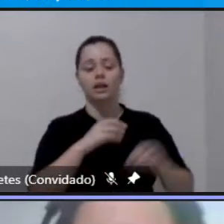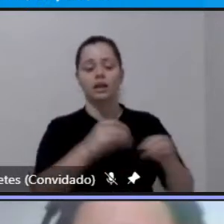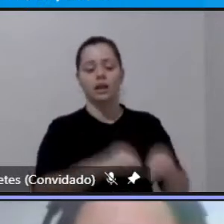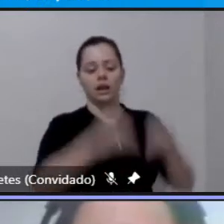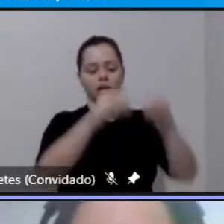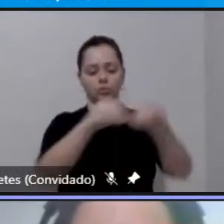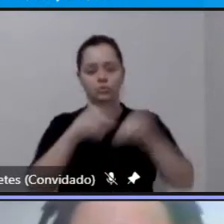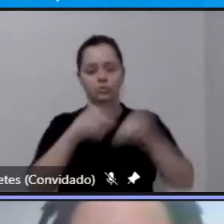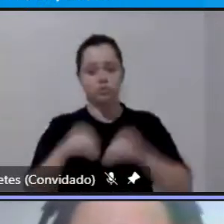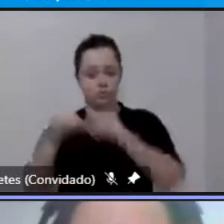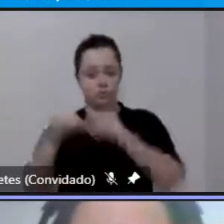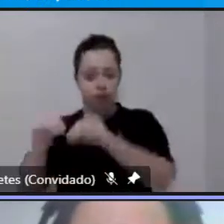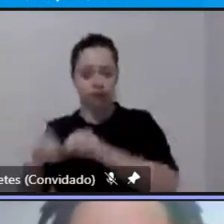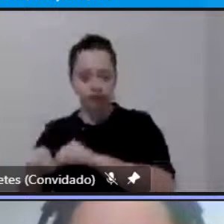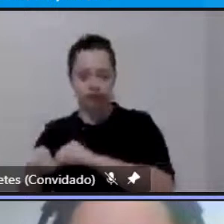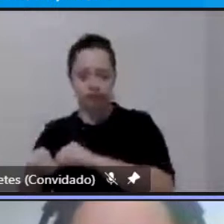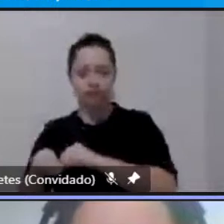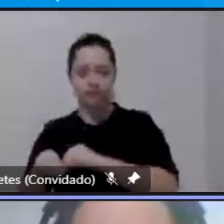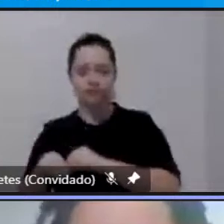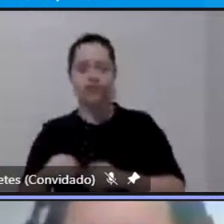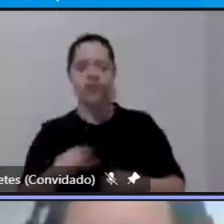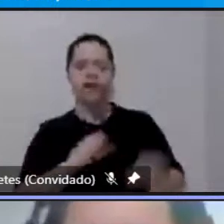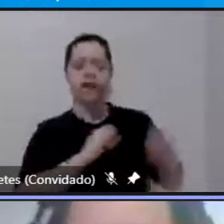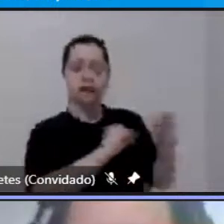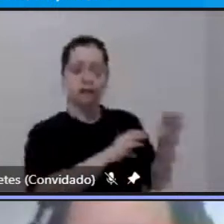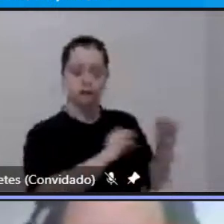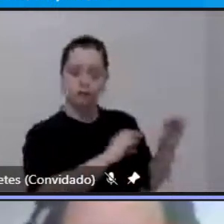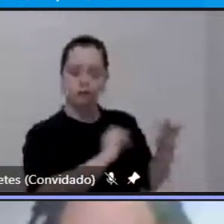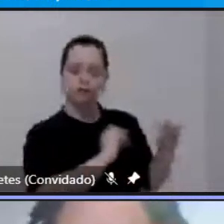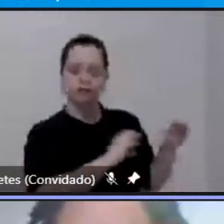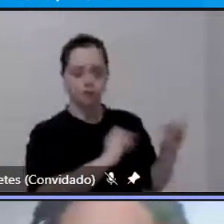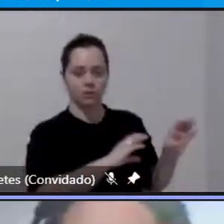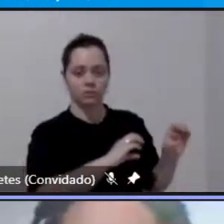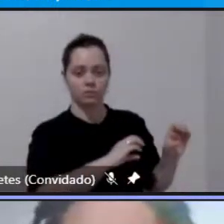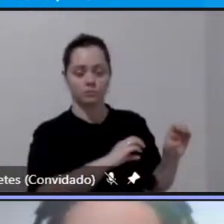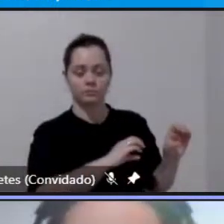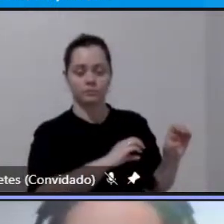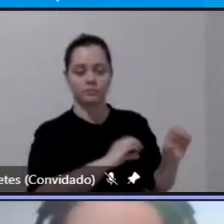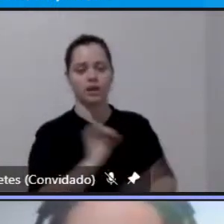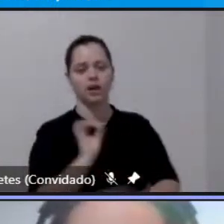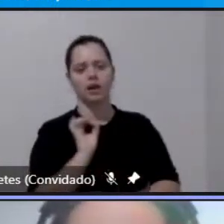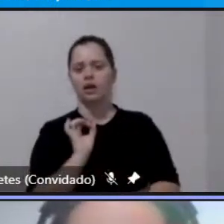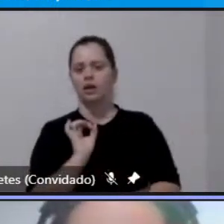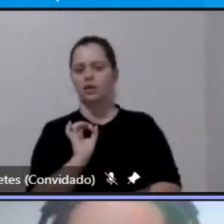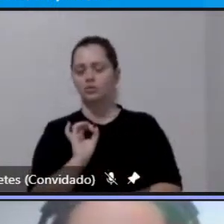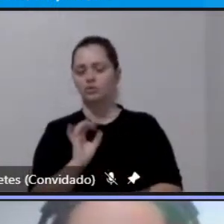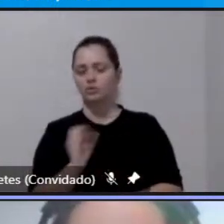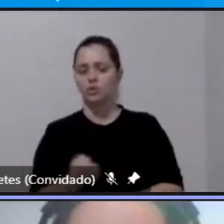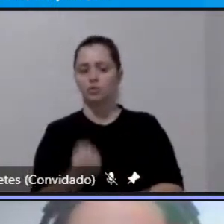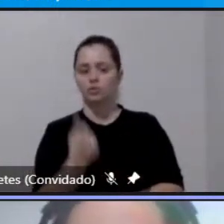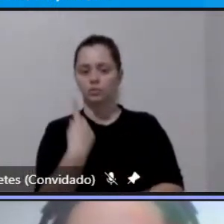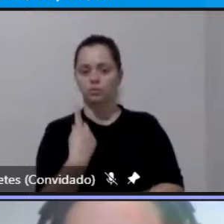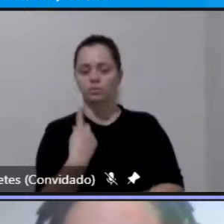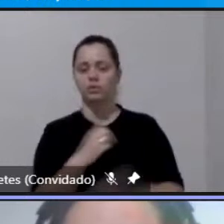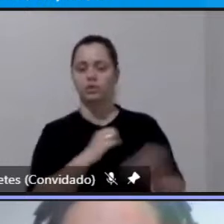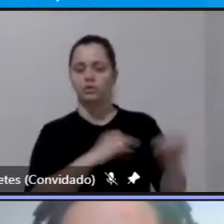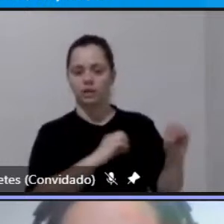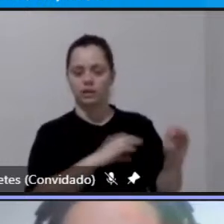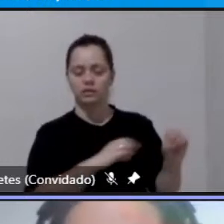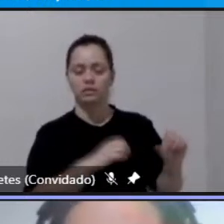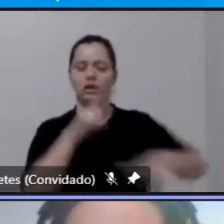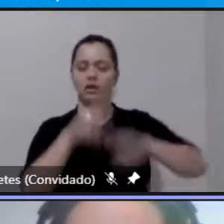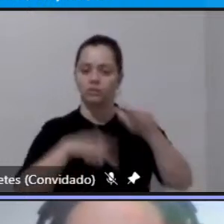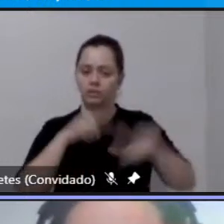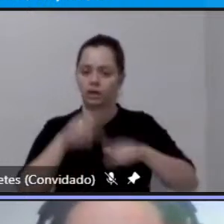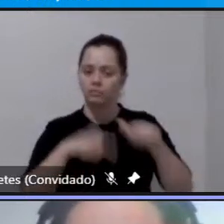a educação só no caso da educação é que o trabalho